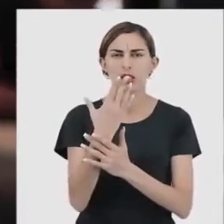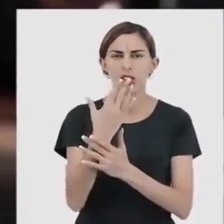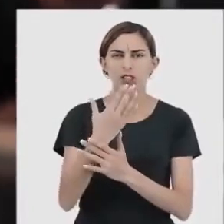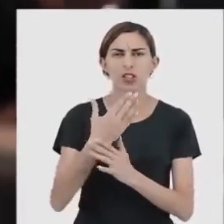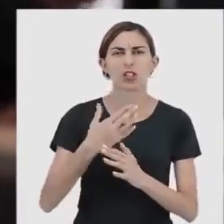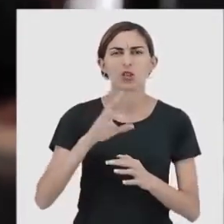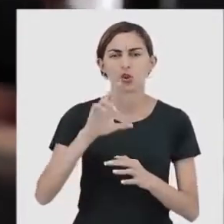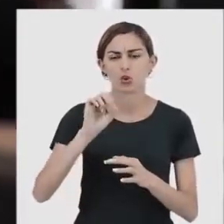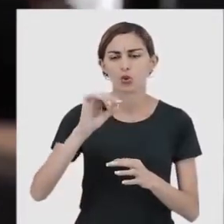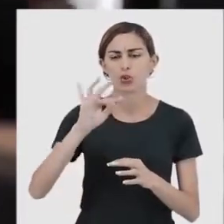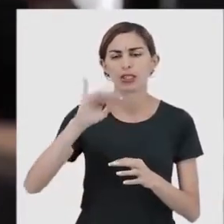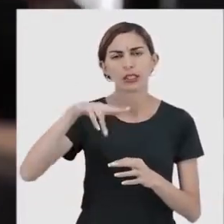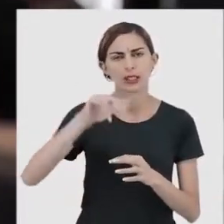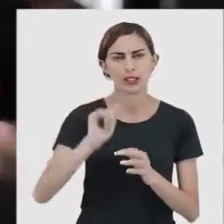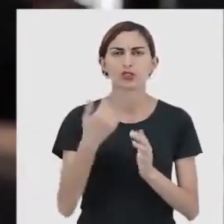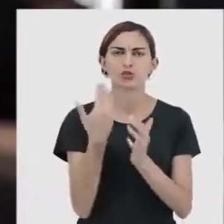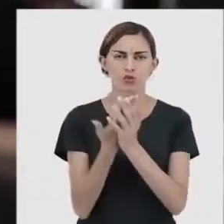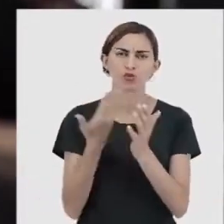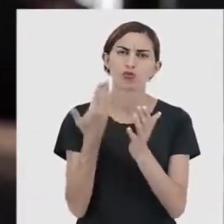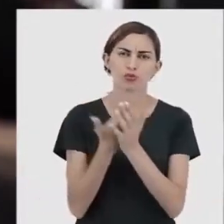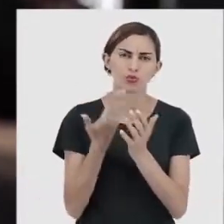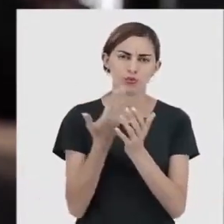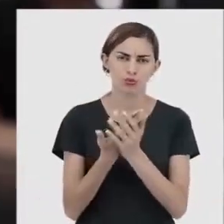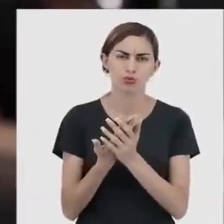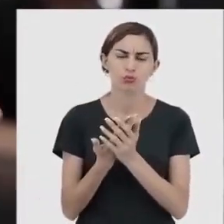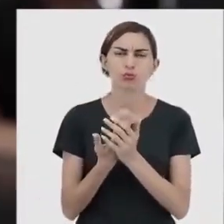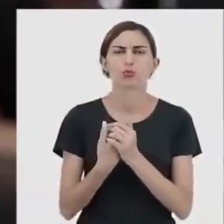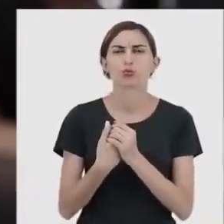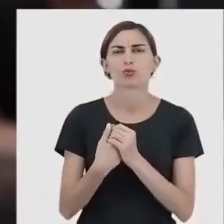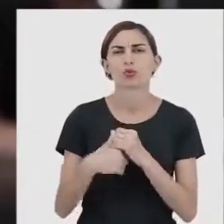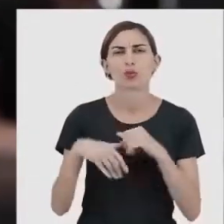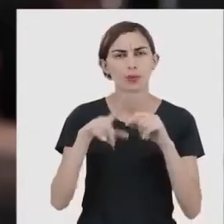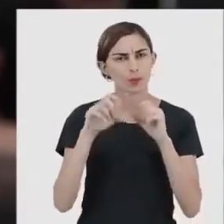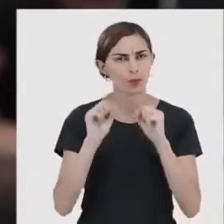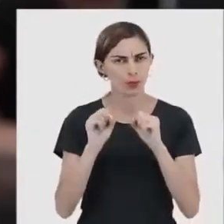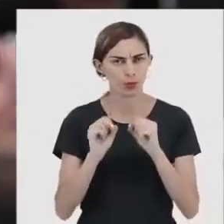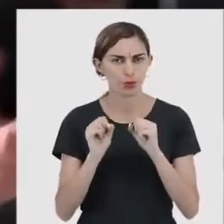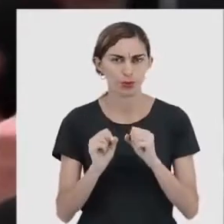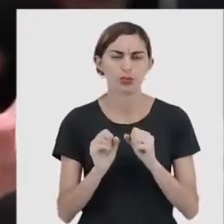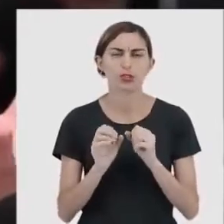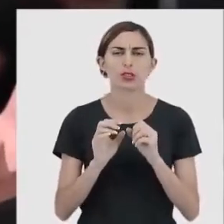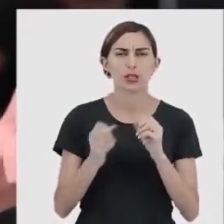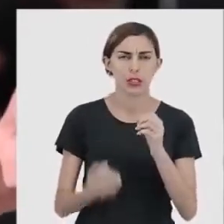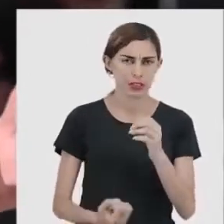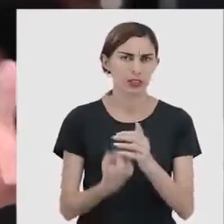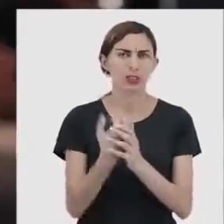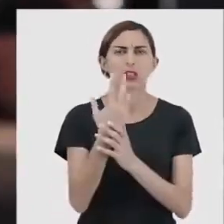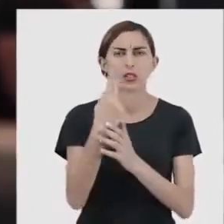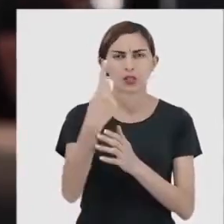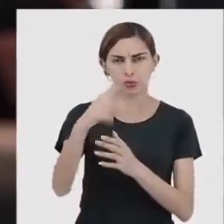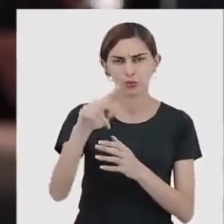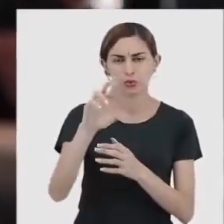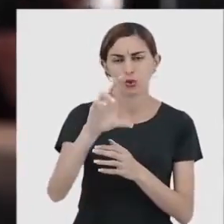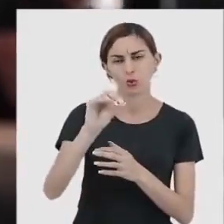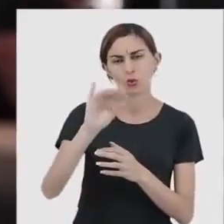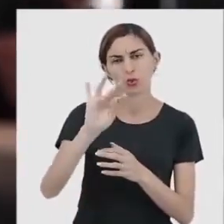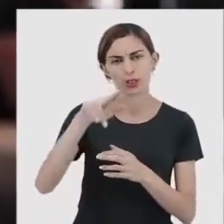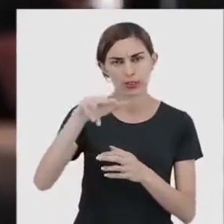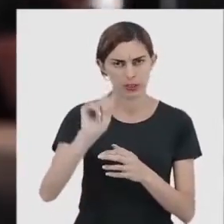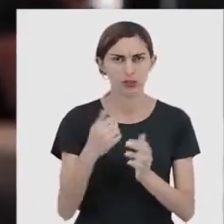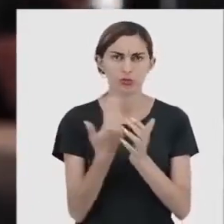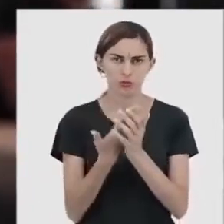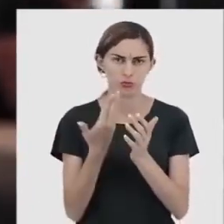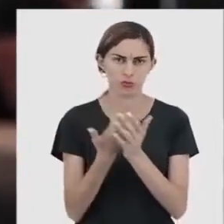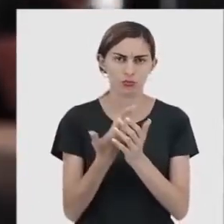uma rotina de estudos. Trata-se de um curso à distância, nem por isso e nem de longe. Você pode ficar sem estudar. Então, crie a sua